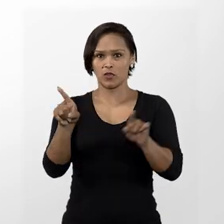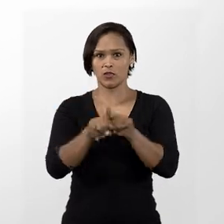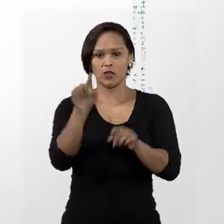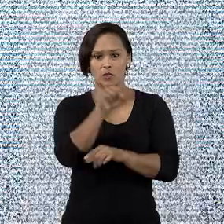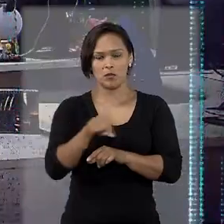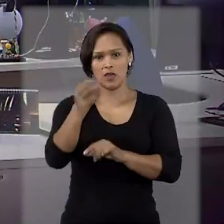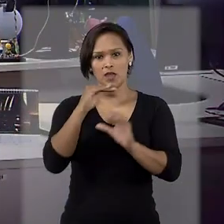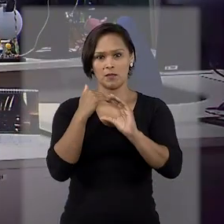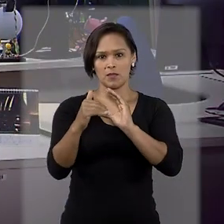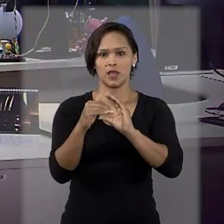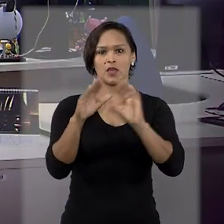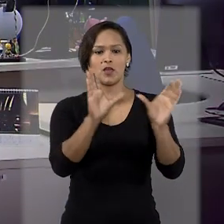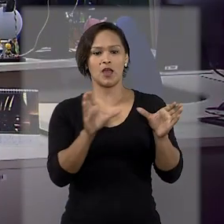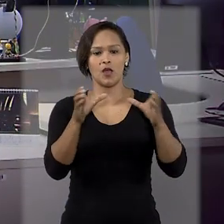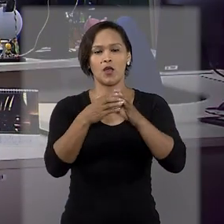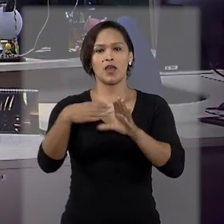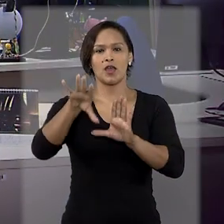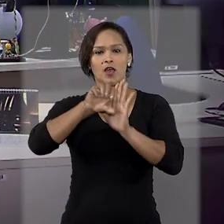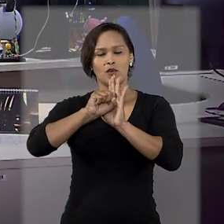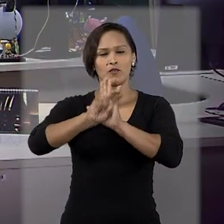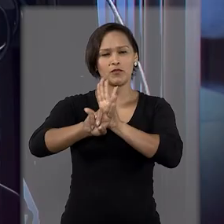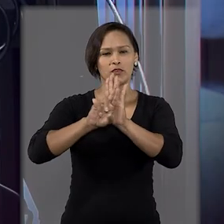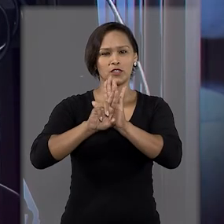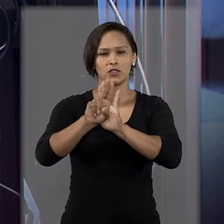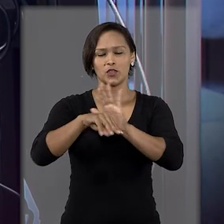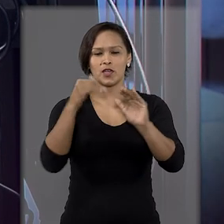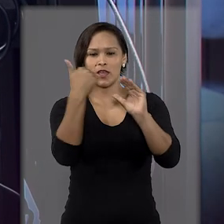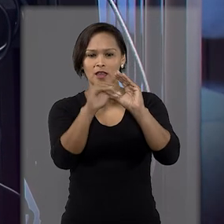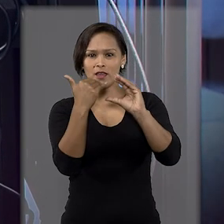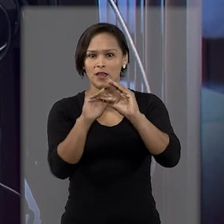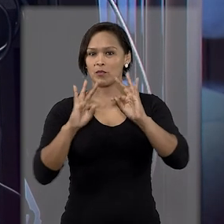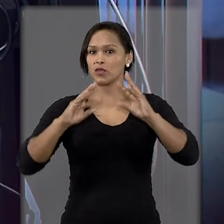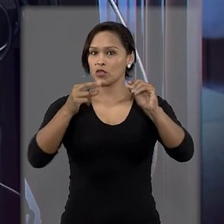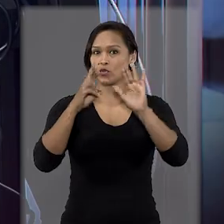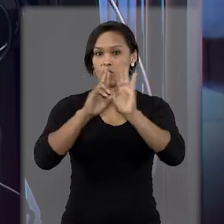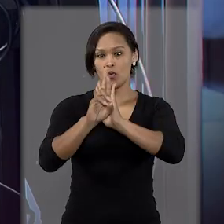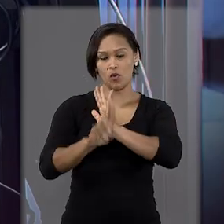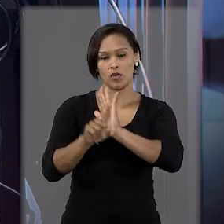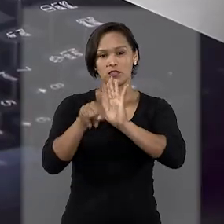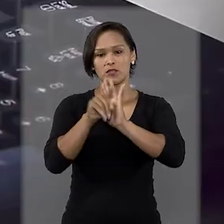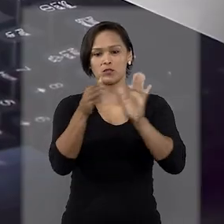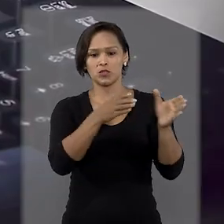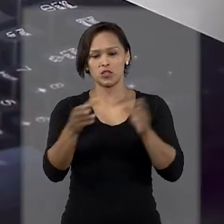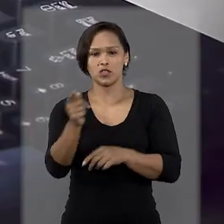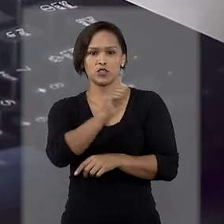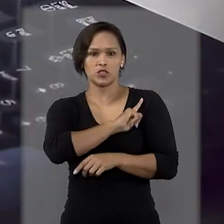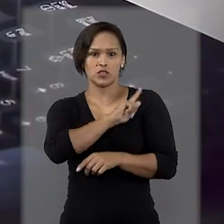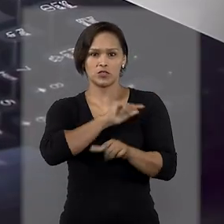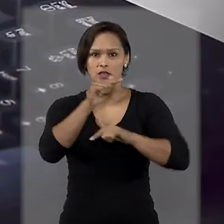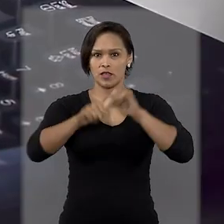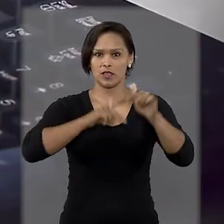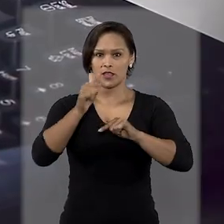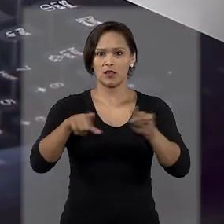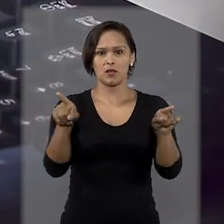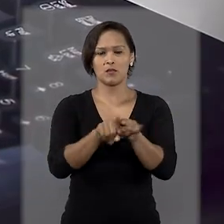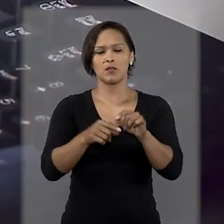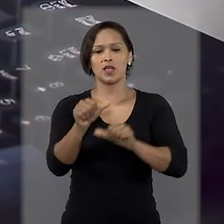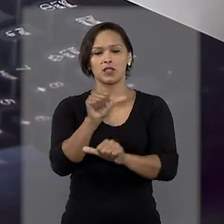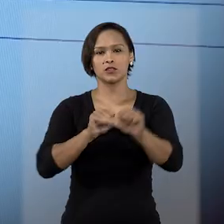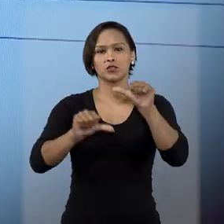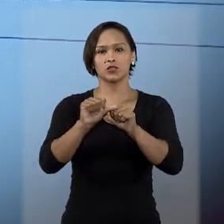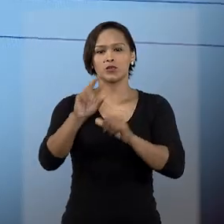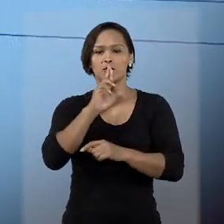e e-mail. A equipe da ouvidoria entra em ação e encaminha as respostas para as unidades gestoras dos serviços para